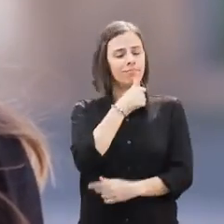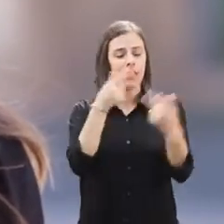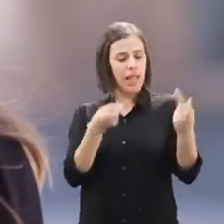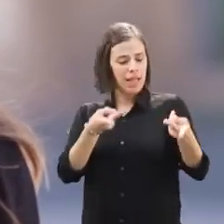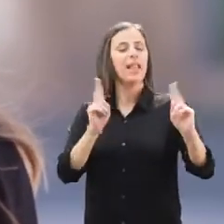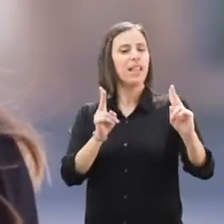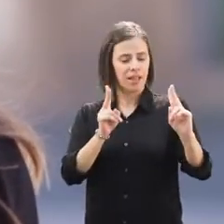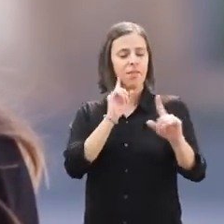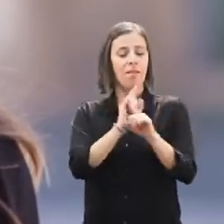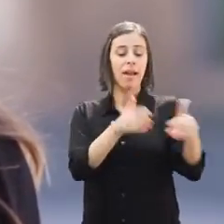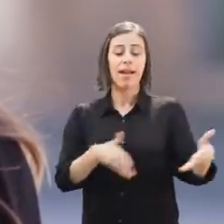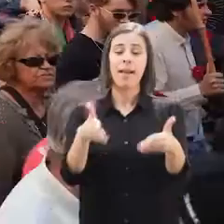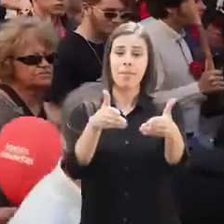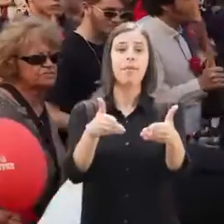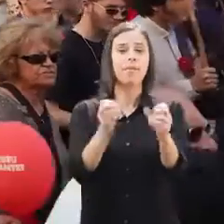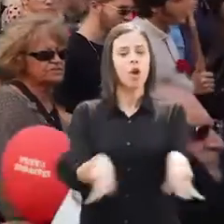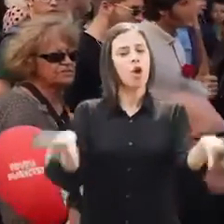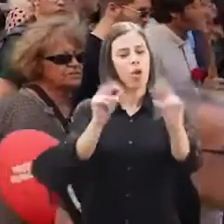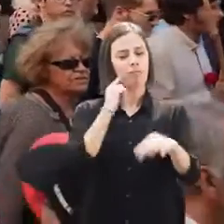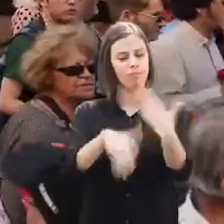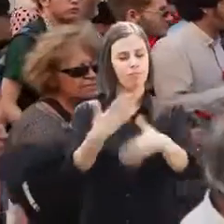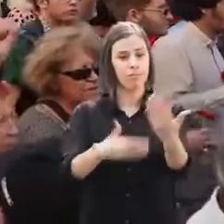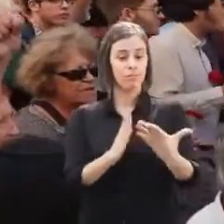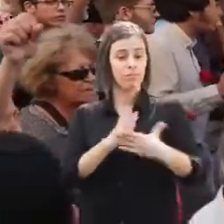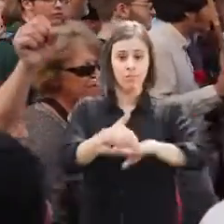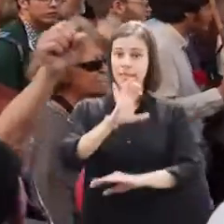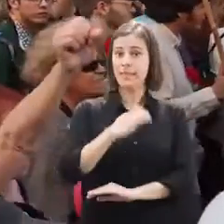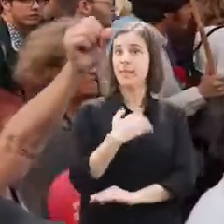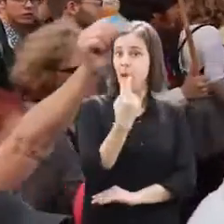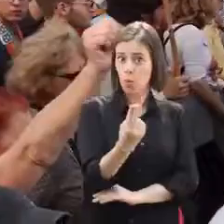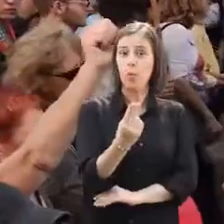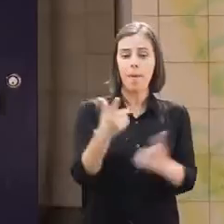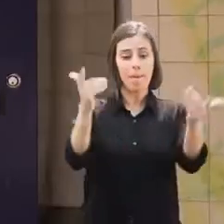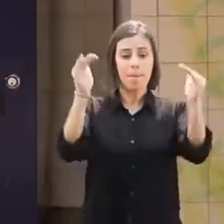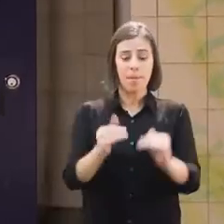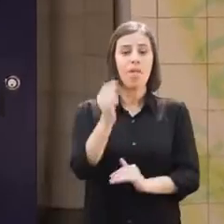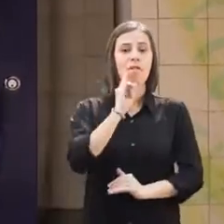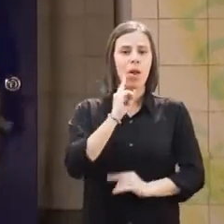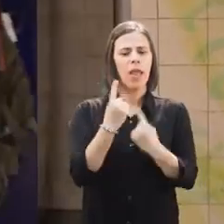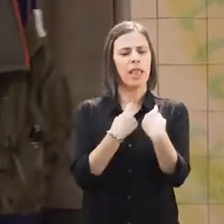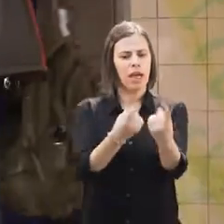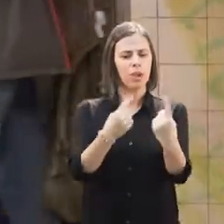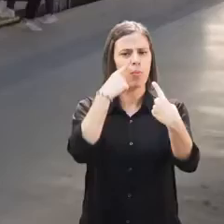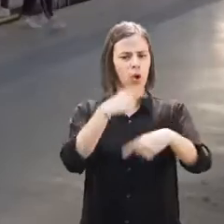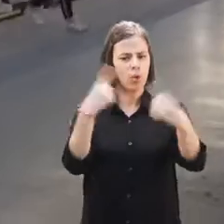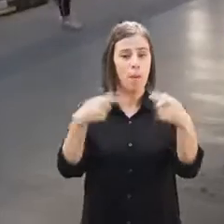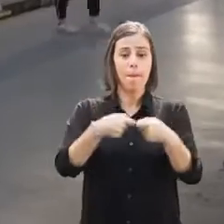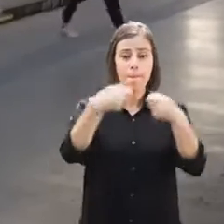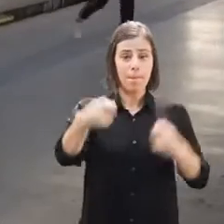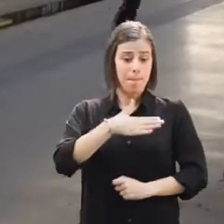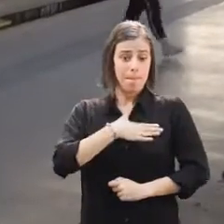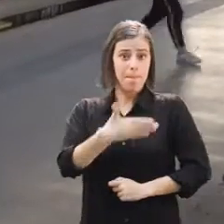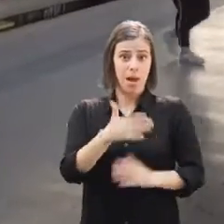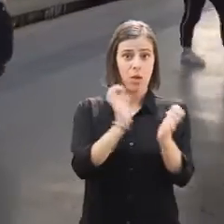decidir livremente sobre o seu destino. Novos avanços com a intervenção da CDU. Redução do preço dos transportes públicos e